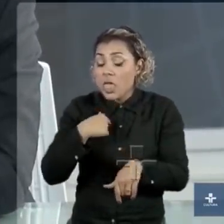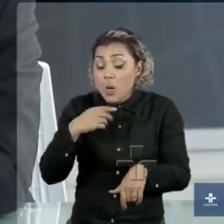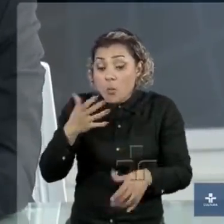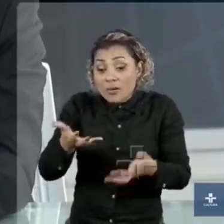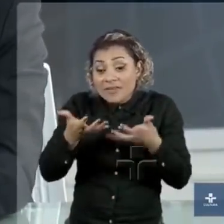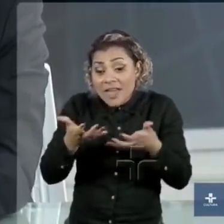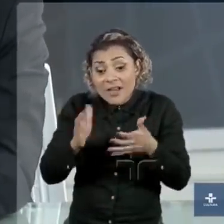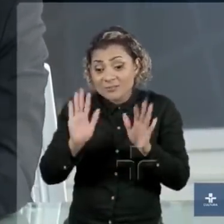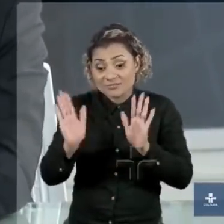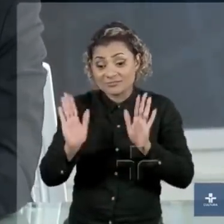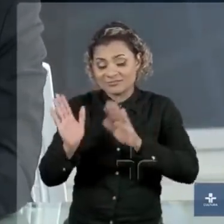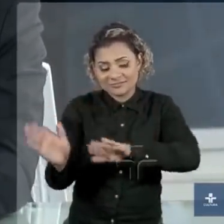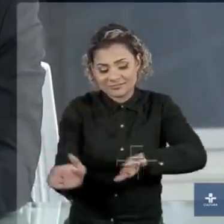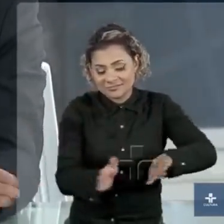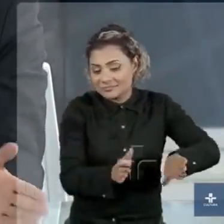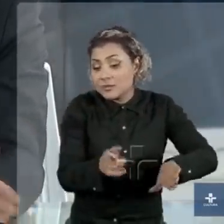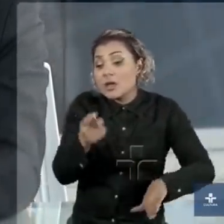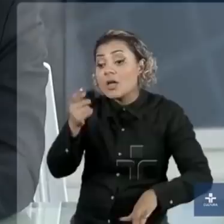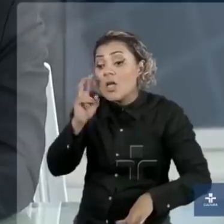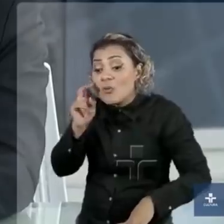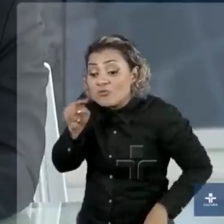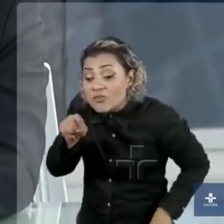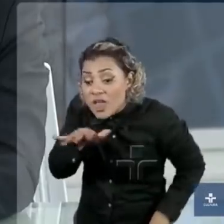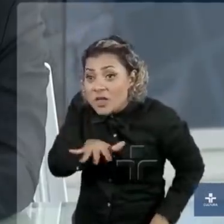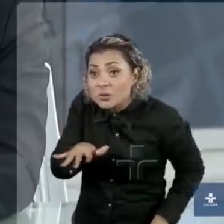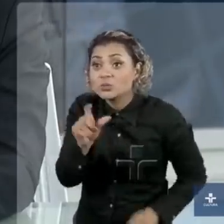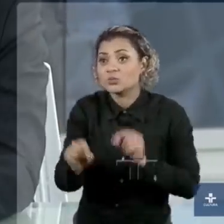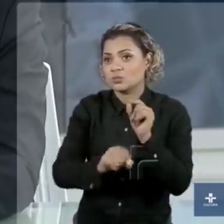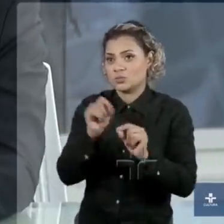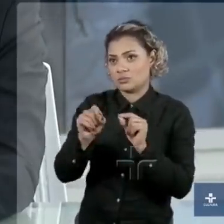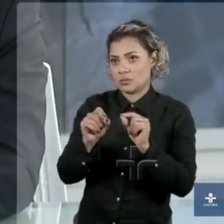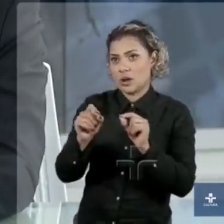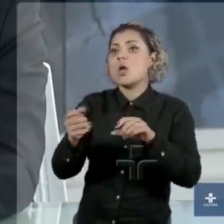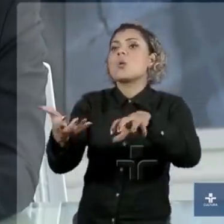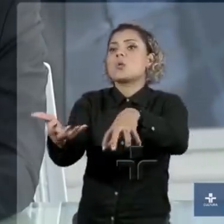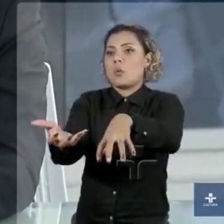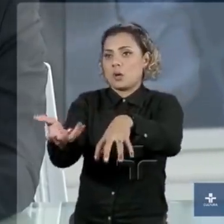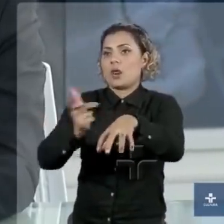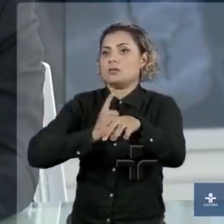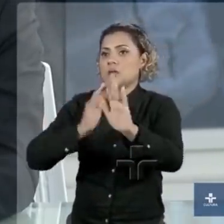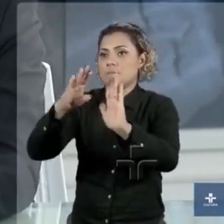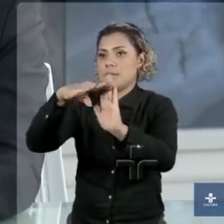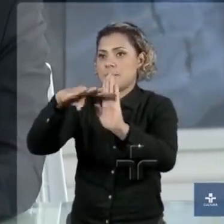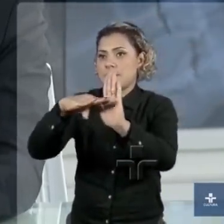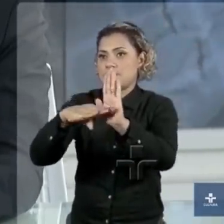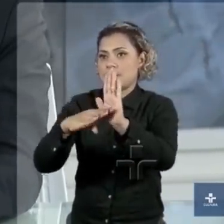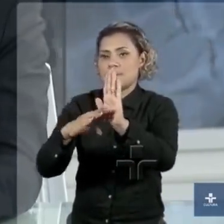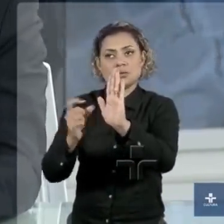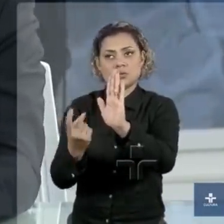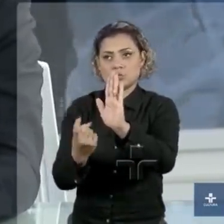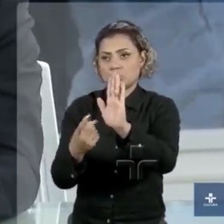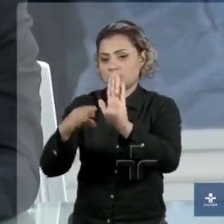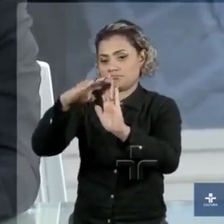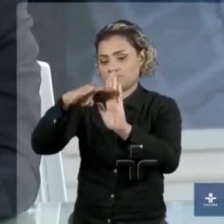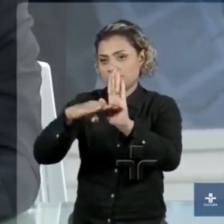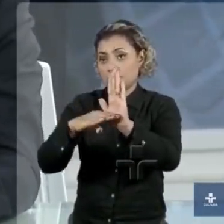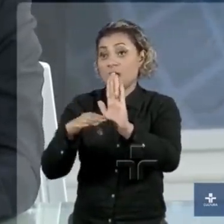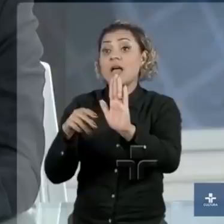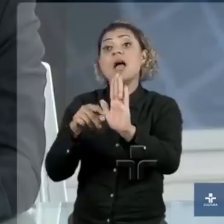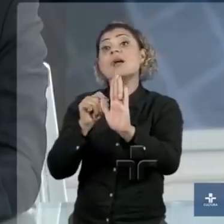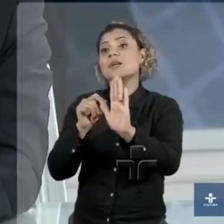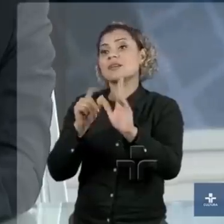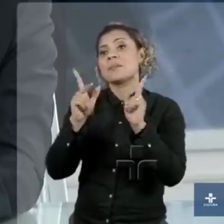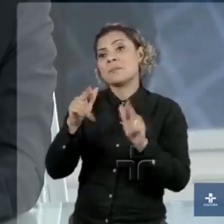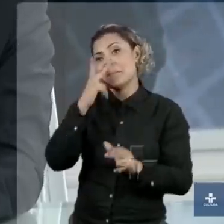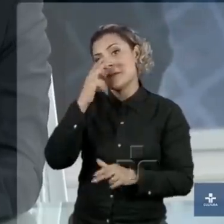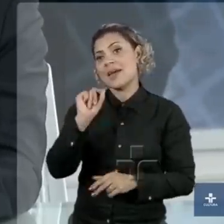que está acontecendo, eu acredito que tem duas saídas. Ou o Congresso tem uma pauta independente e, nesse sentido, o Presidente da República acaba sendo a rainha